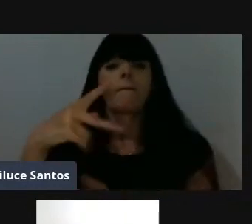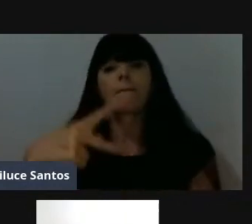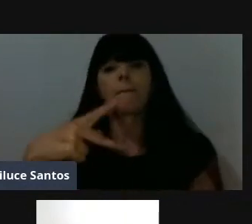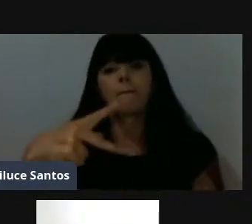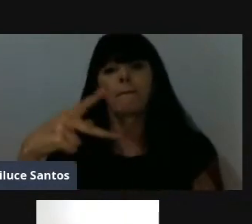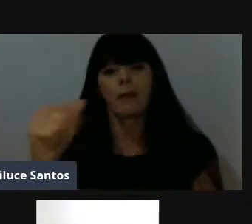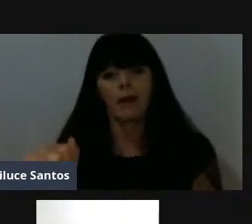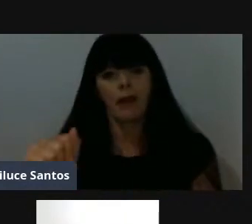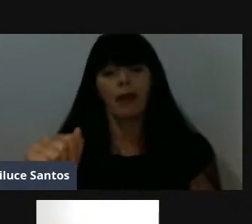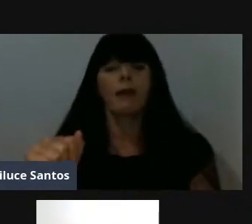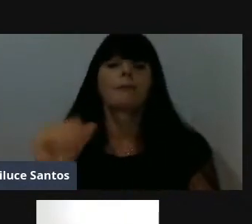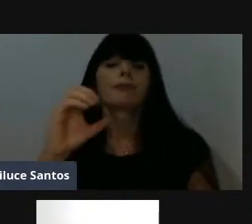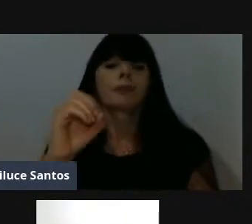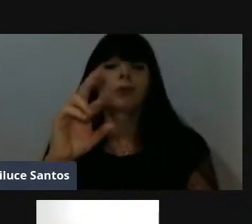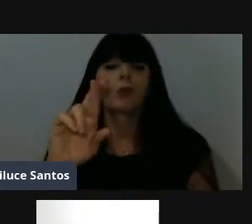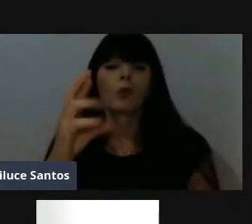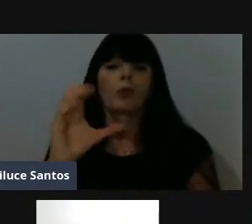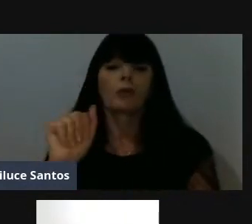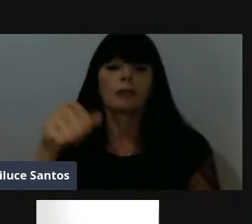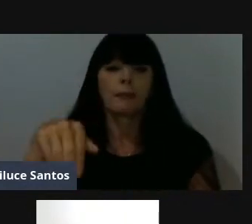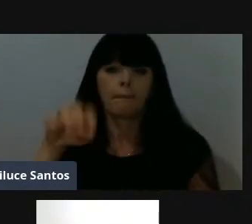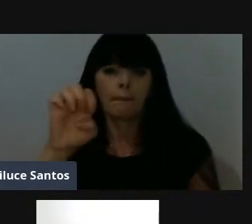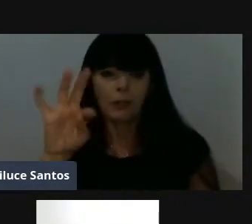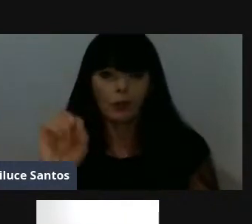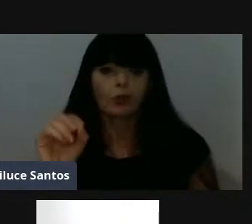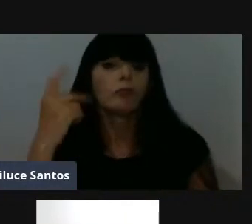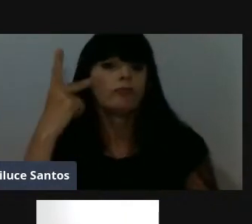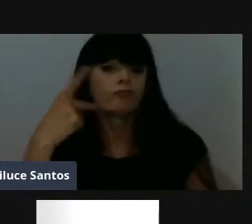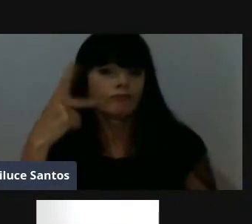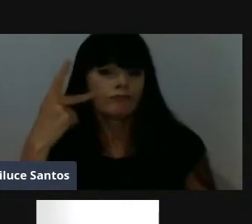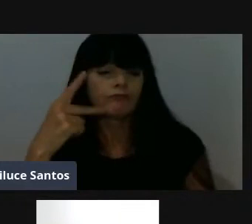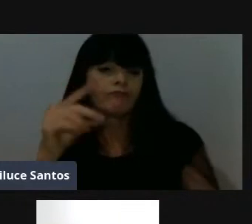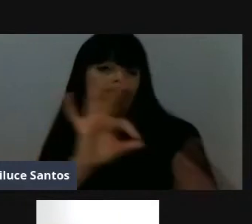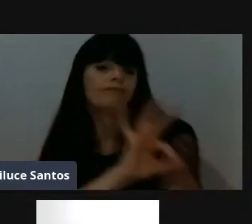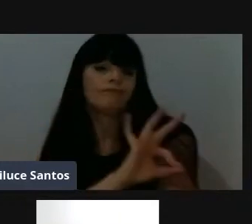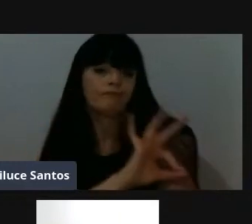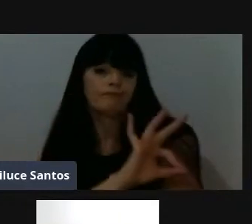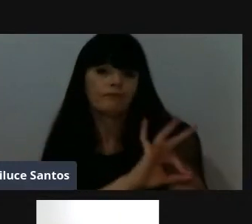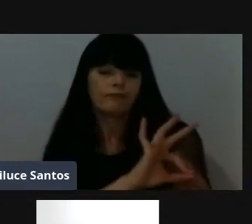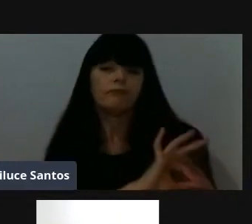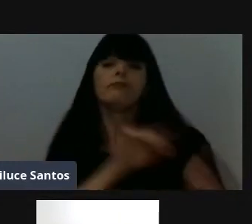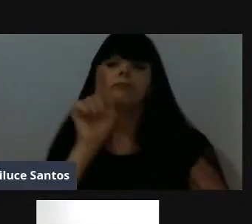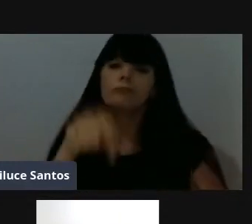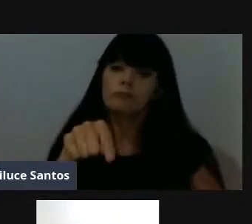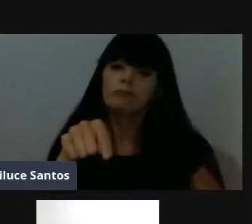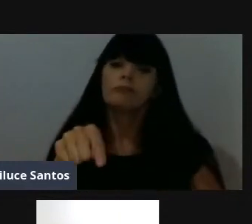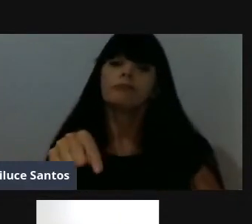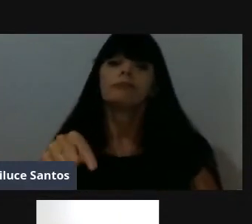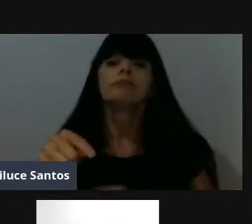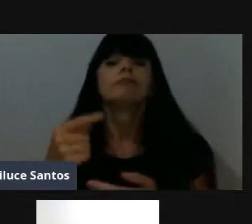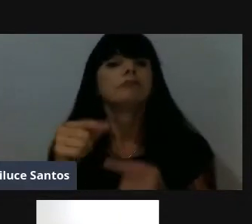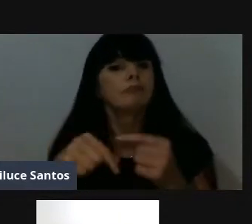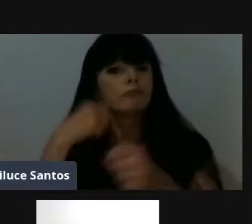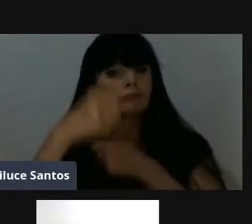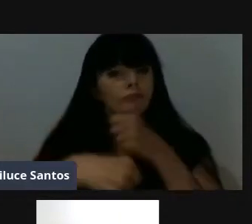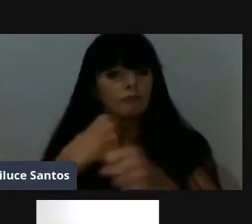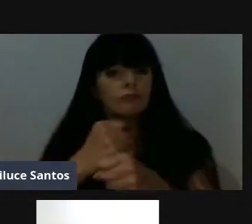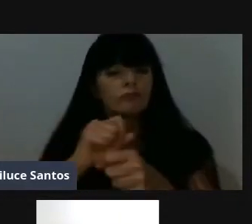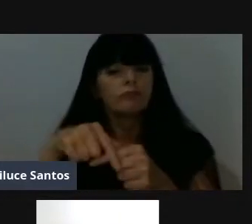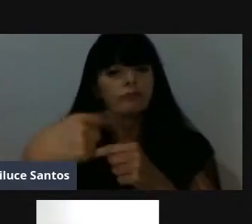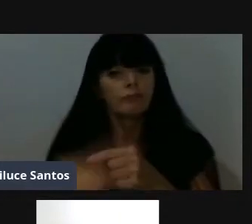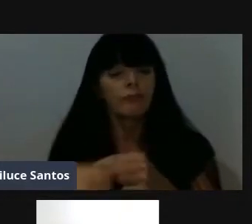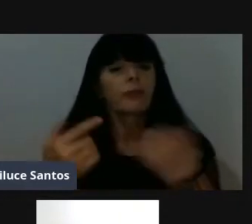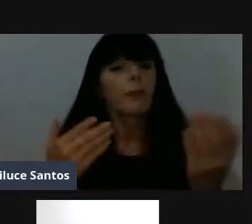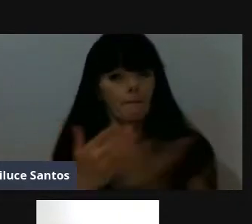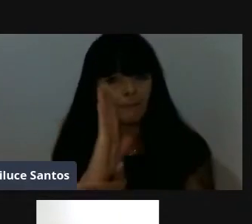aprova o orçamento e é o vereador que vai fiscalizar esse orçamento no decorrer do ano seguinte, nós aprovamos o orçamento